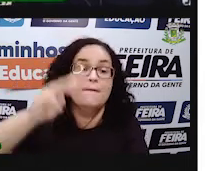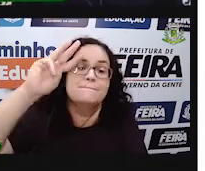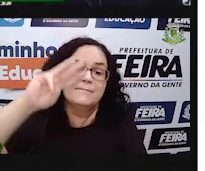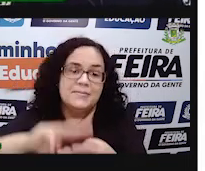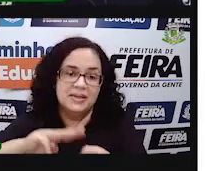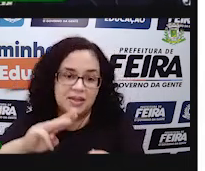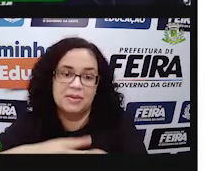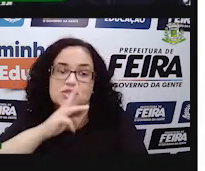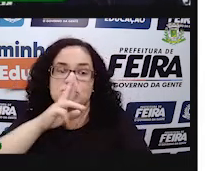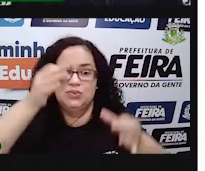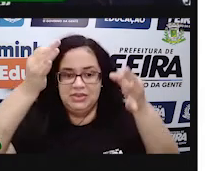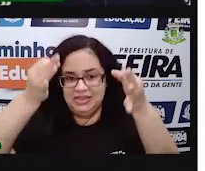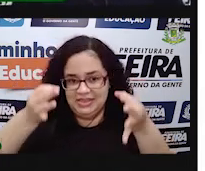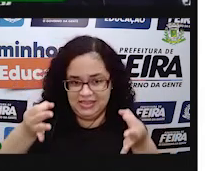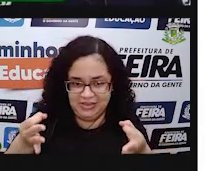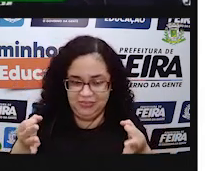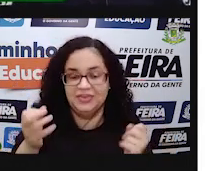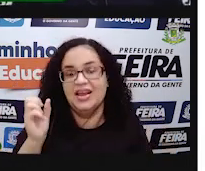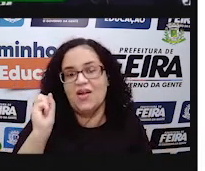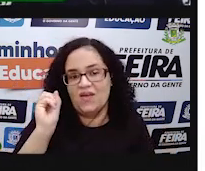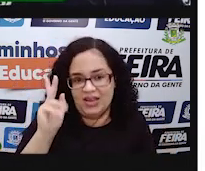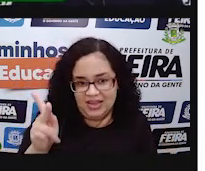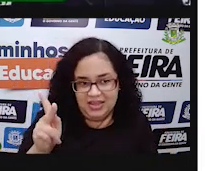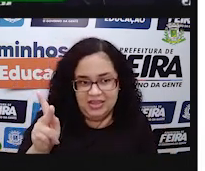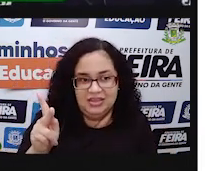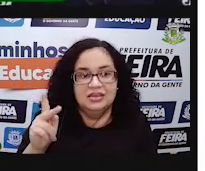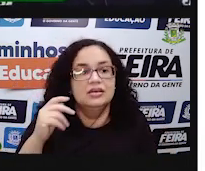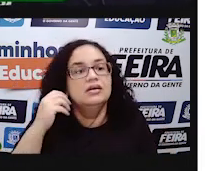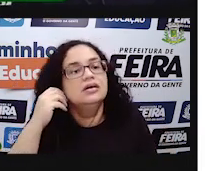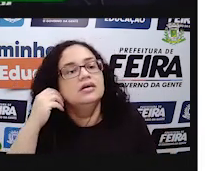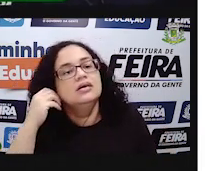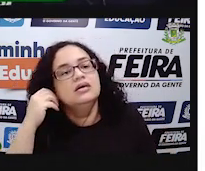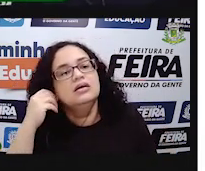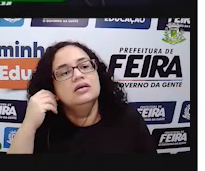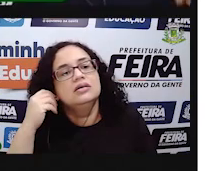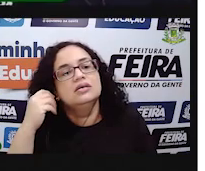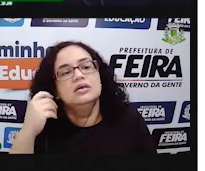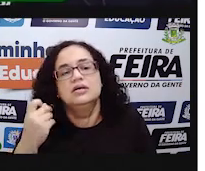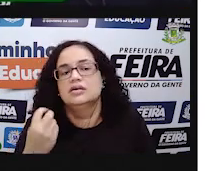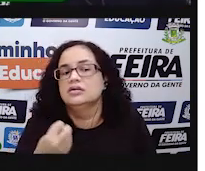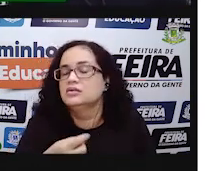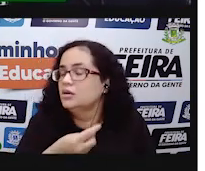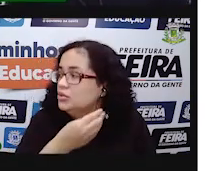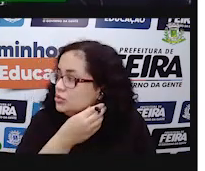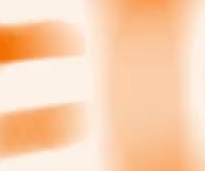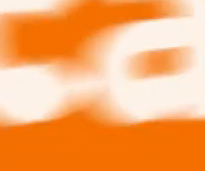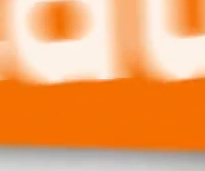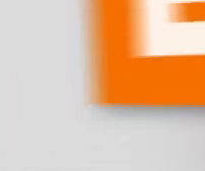é problema. Acredite. Matemática é solução. Valeu!